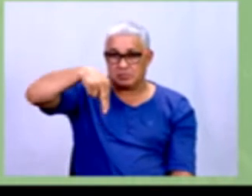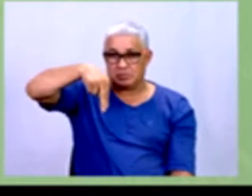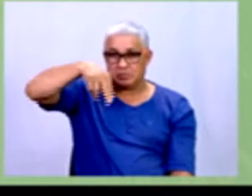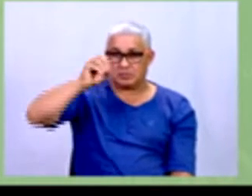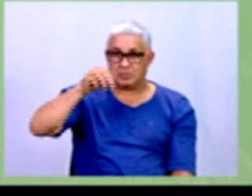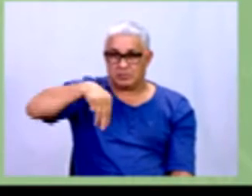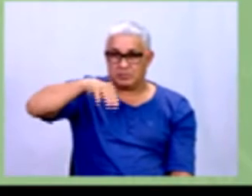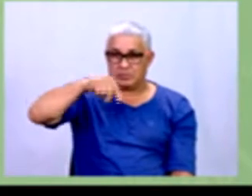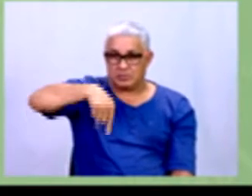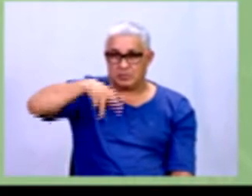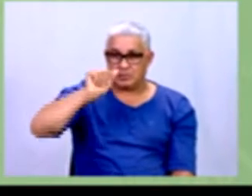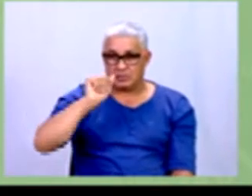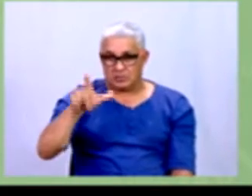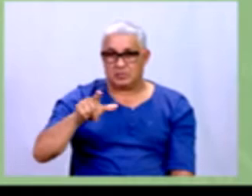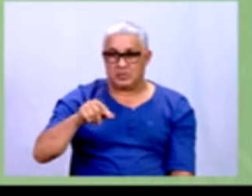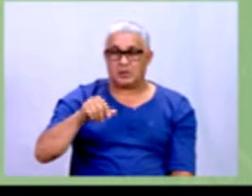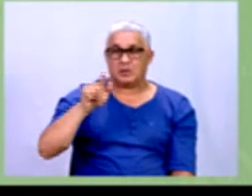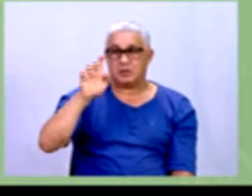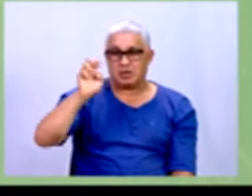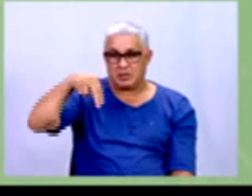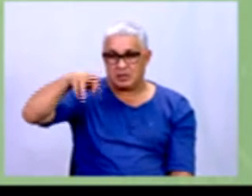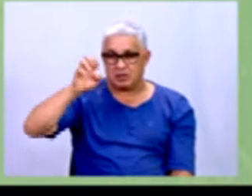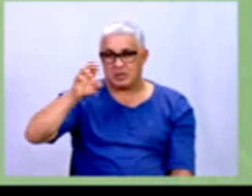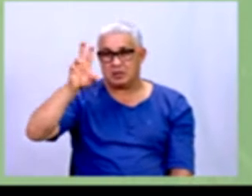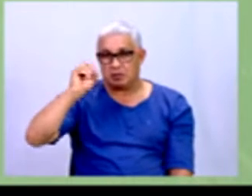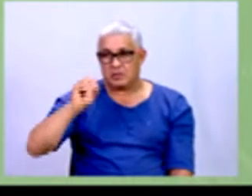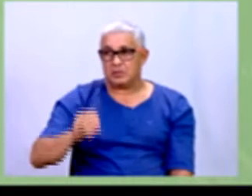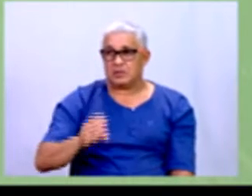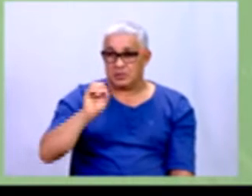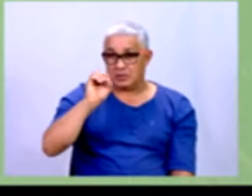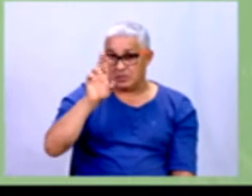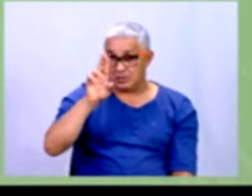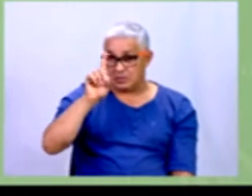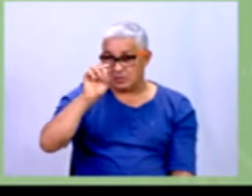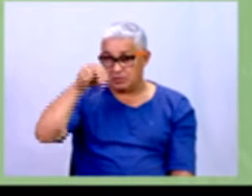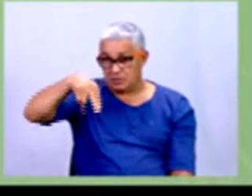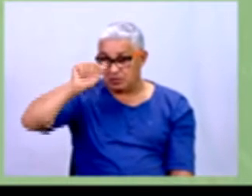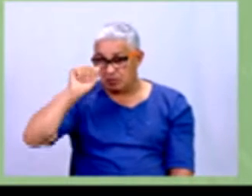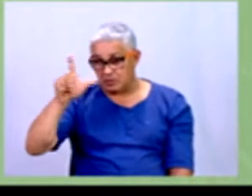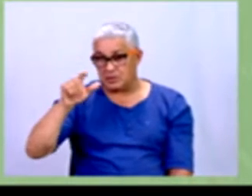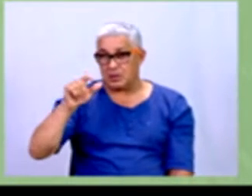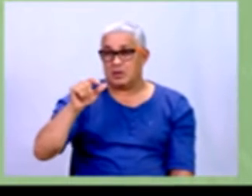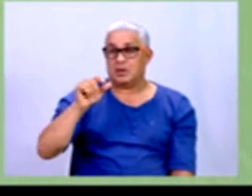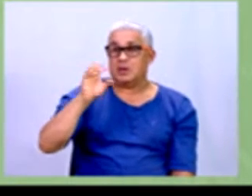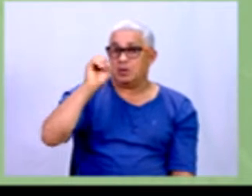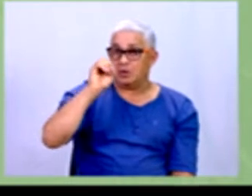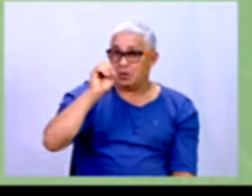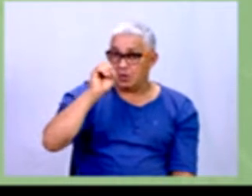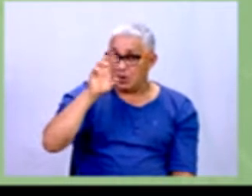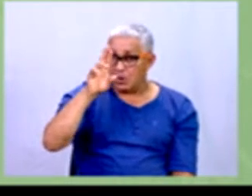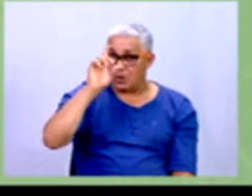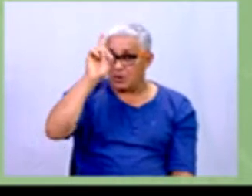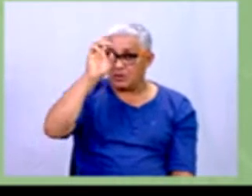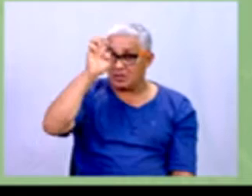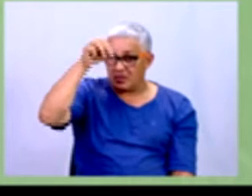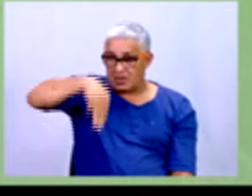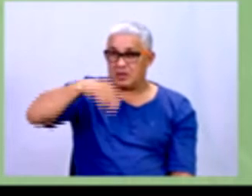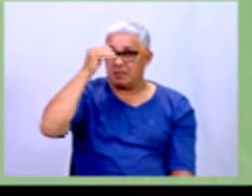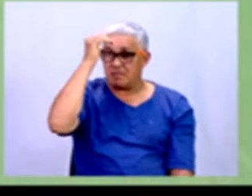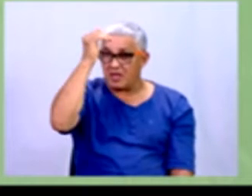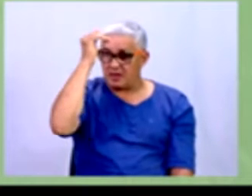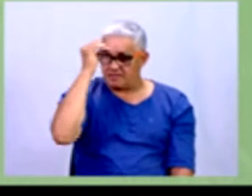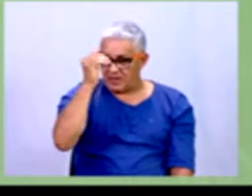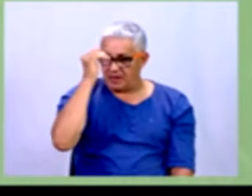E a variável qualitativa ordinal apresenta uma ordenação natural, indicando intensidades